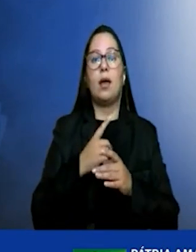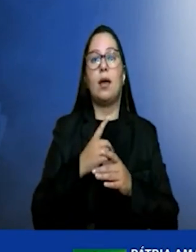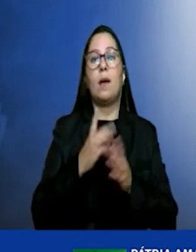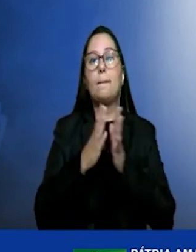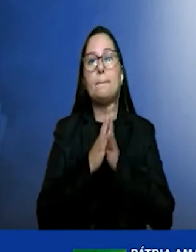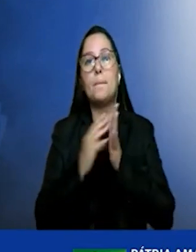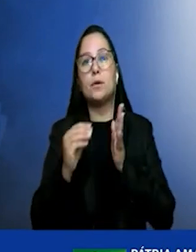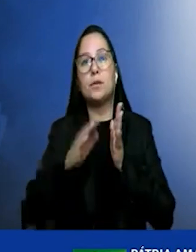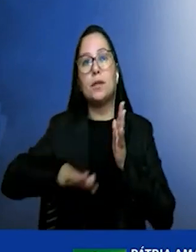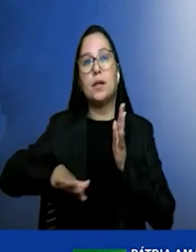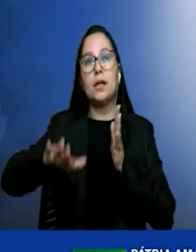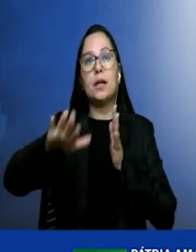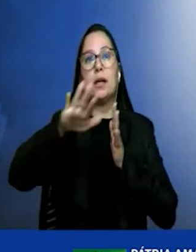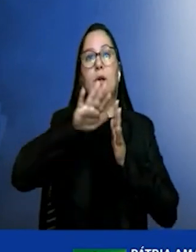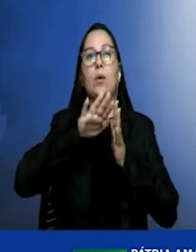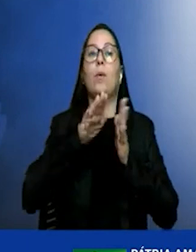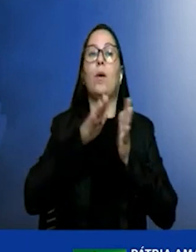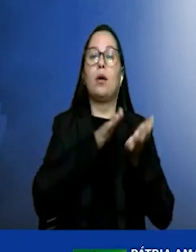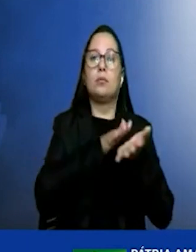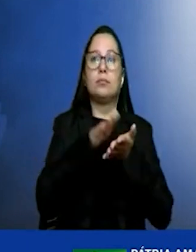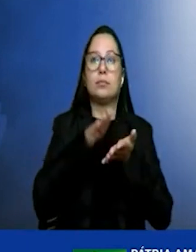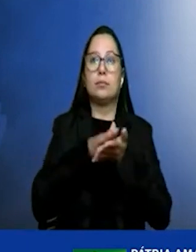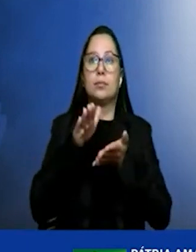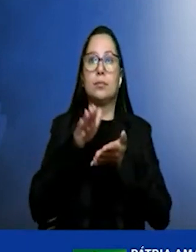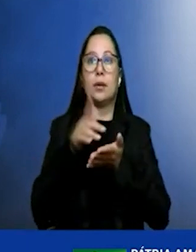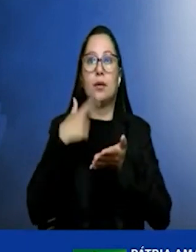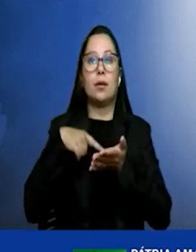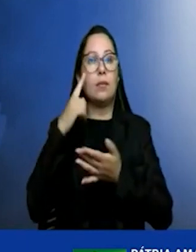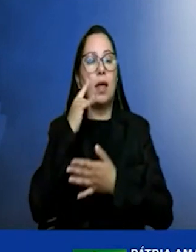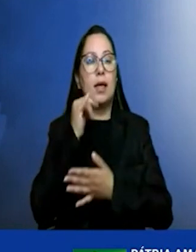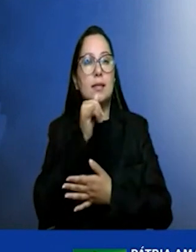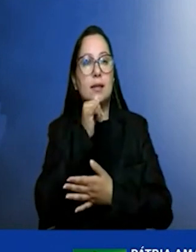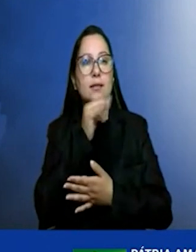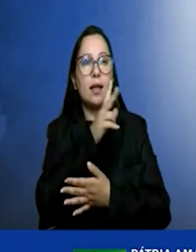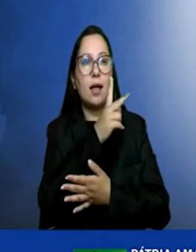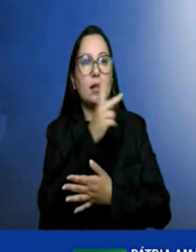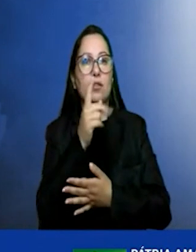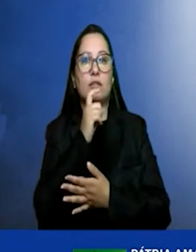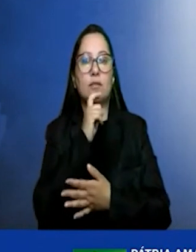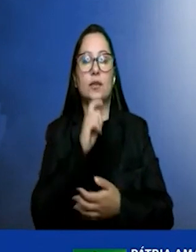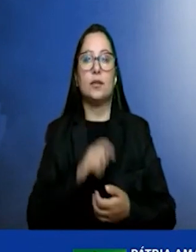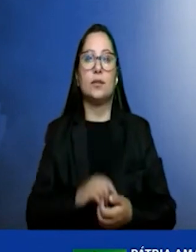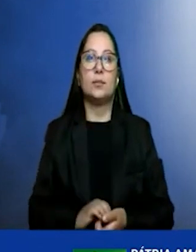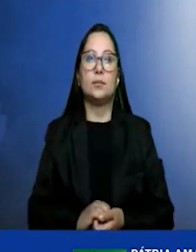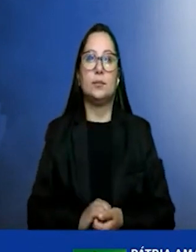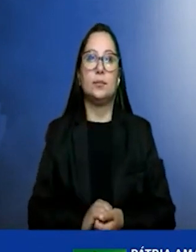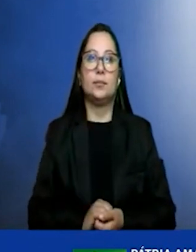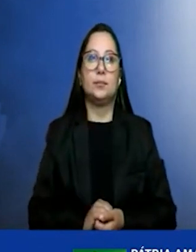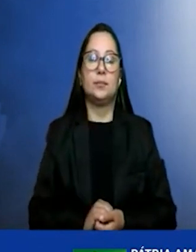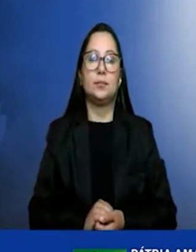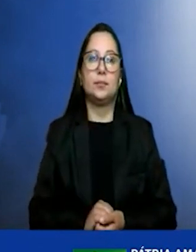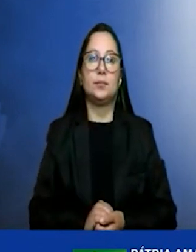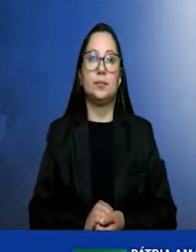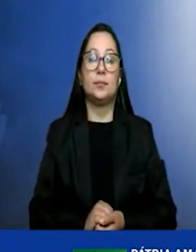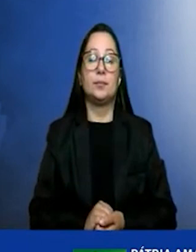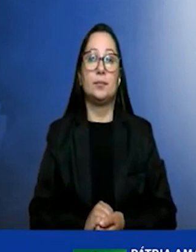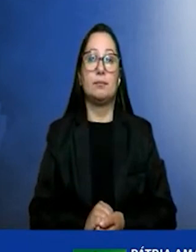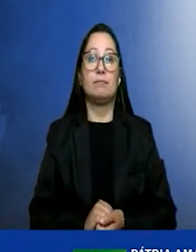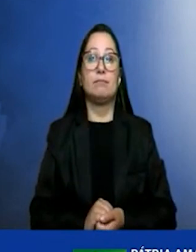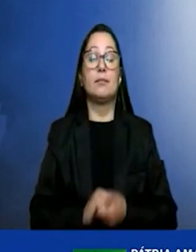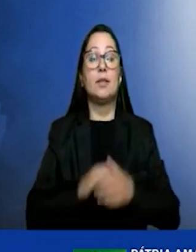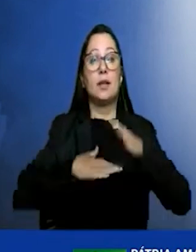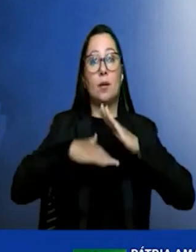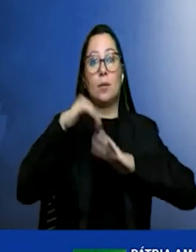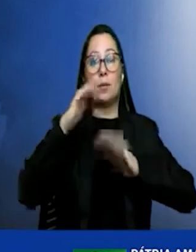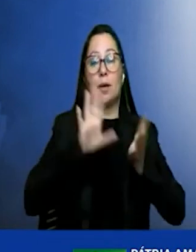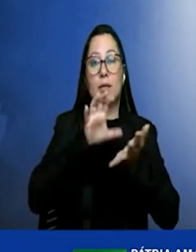arcearia para a gente passar a testar hidrogênio verde bom além de aplicar isso nos diversos setores o que